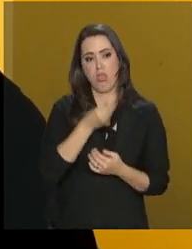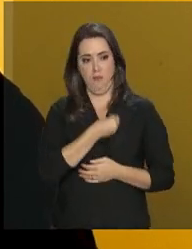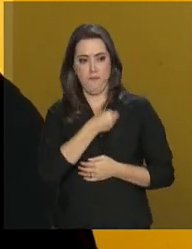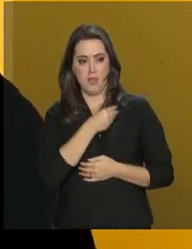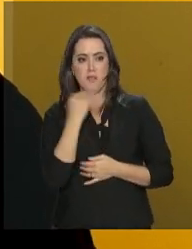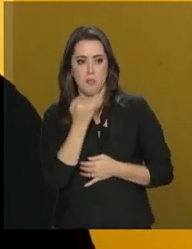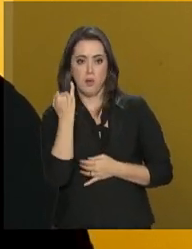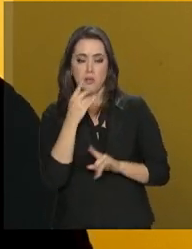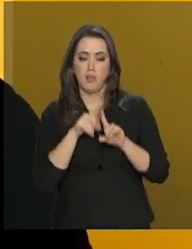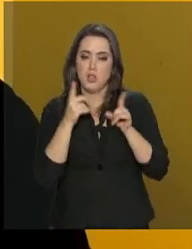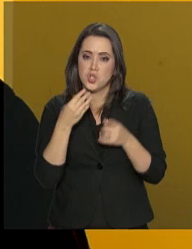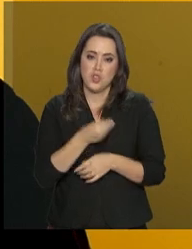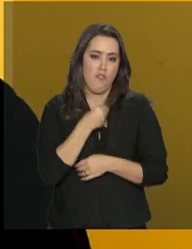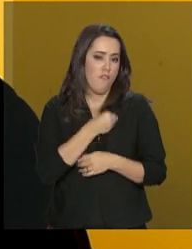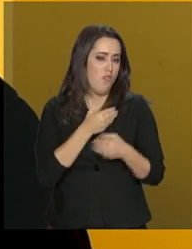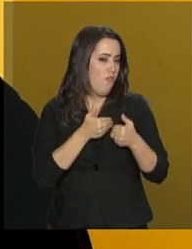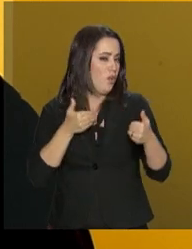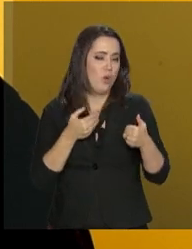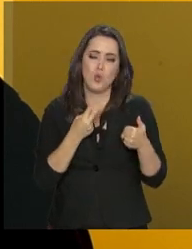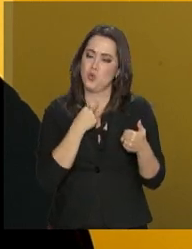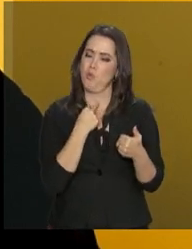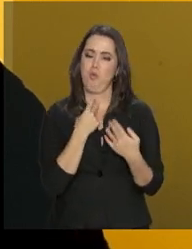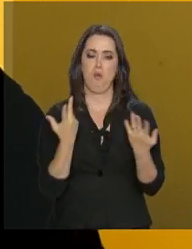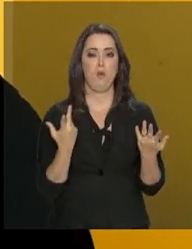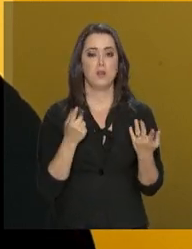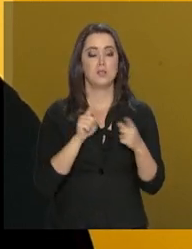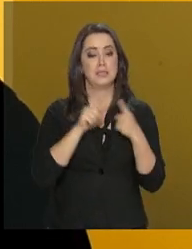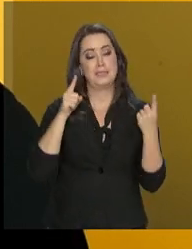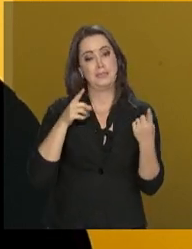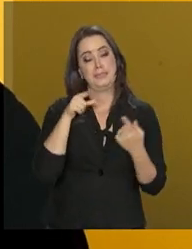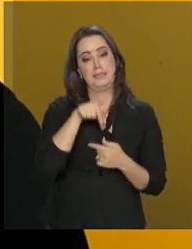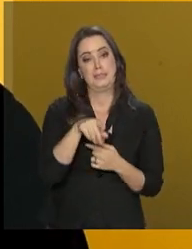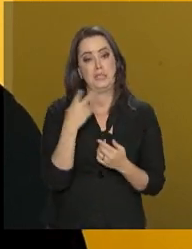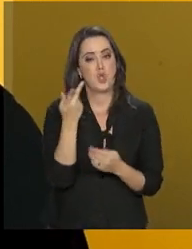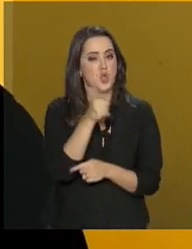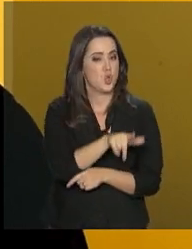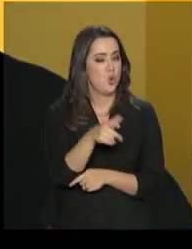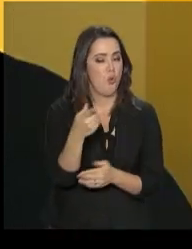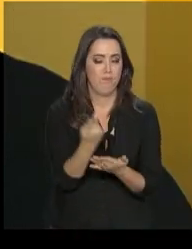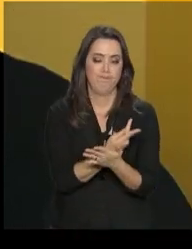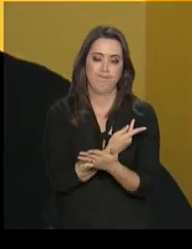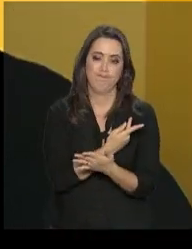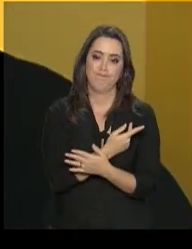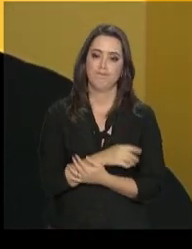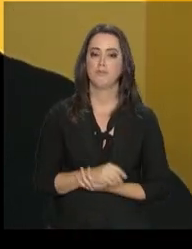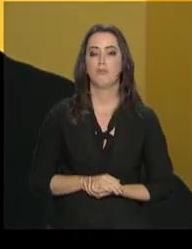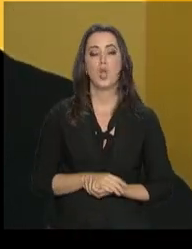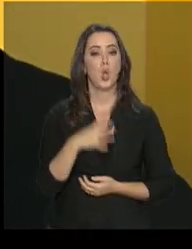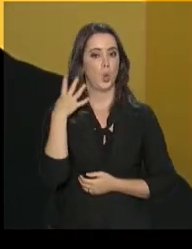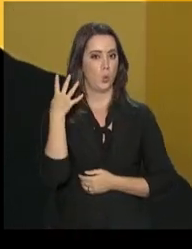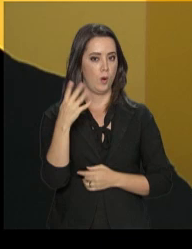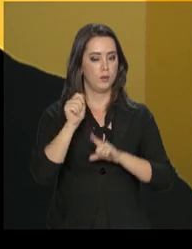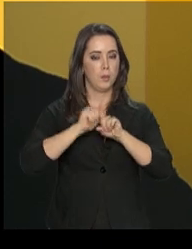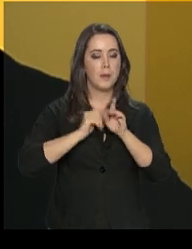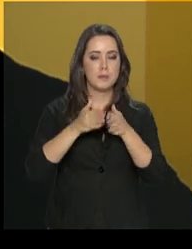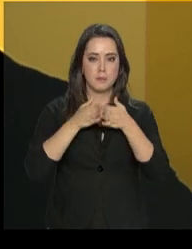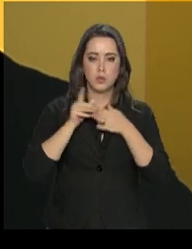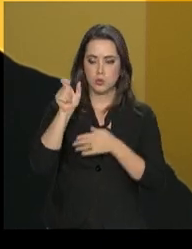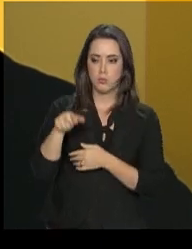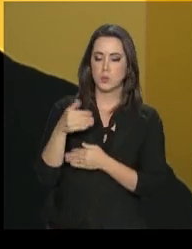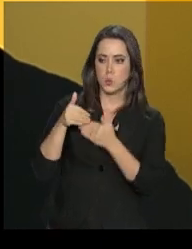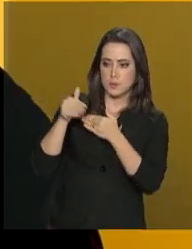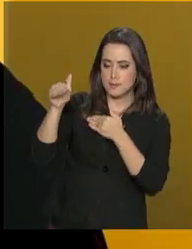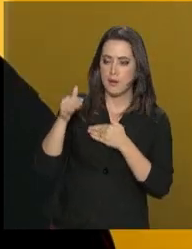que não vivia sem mim e que aquela cena não ia se repetir. Há quatro meses, pediu para o companheiro